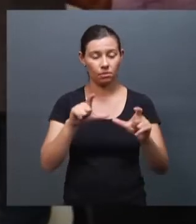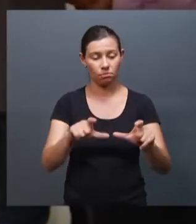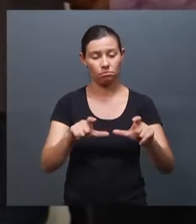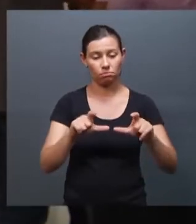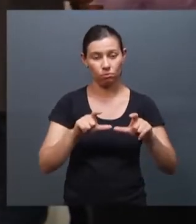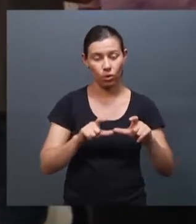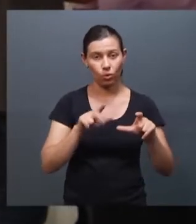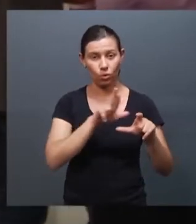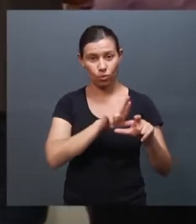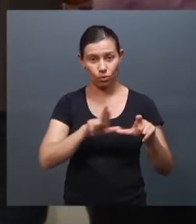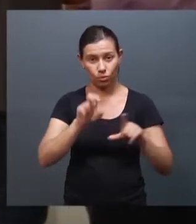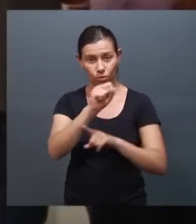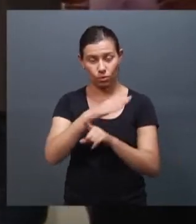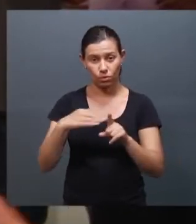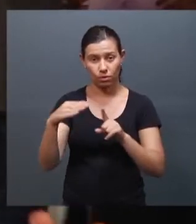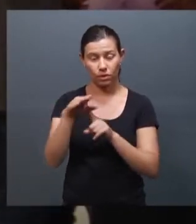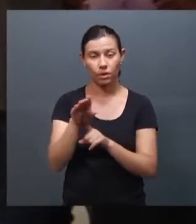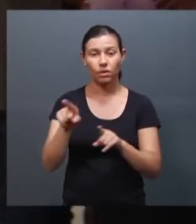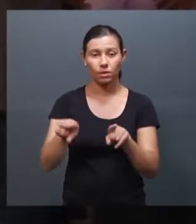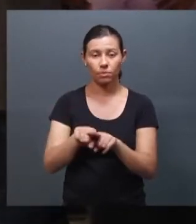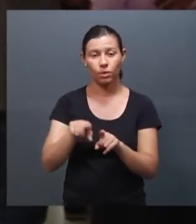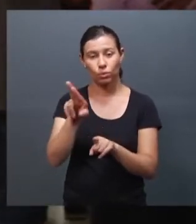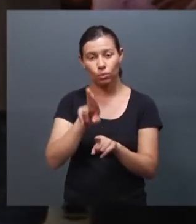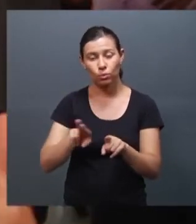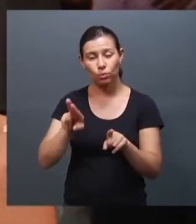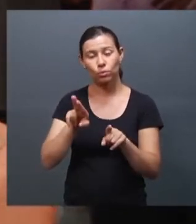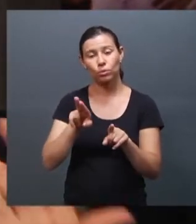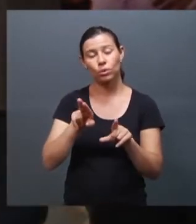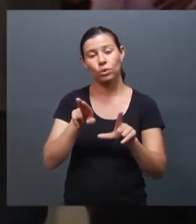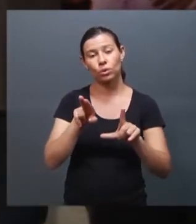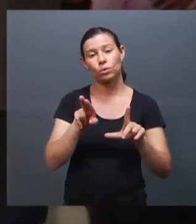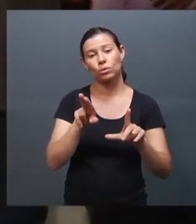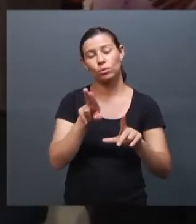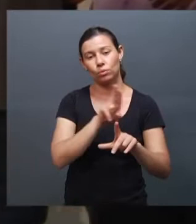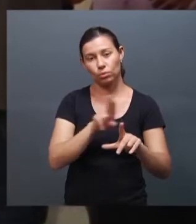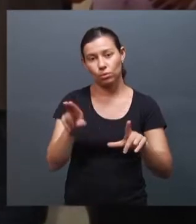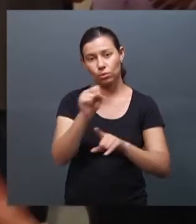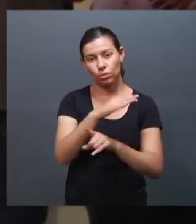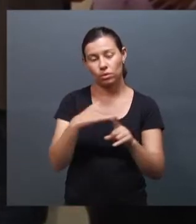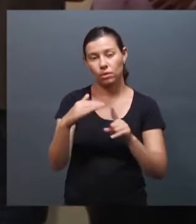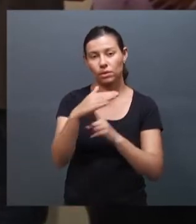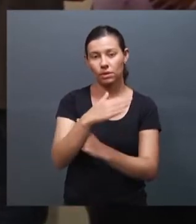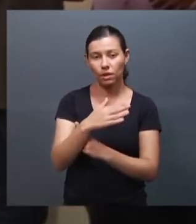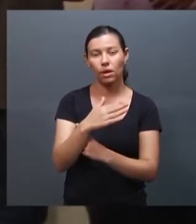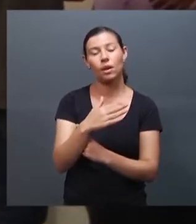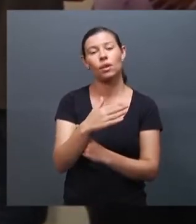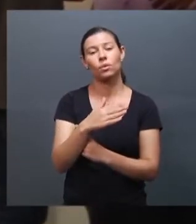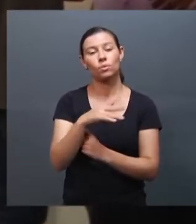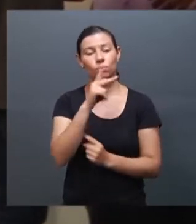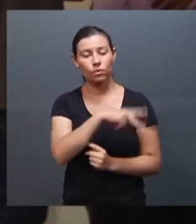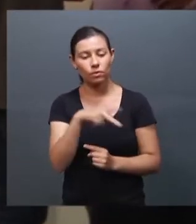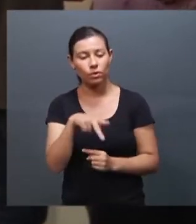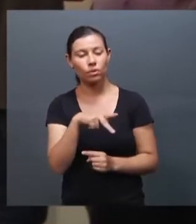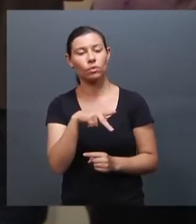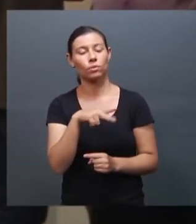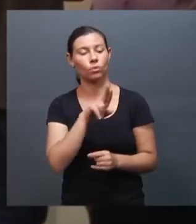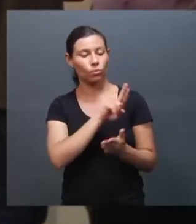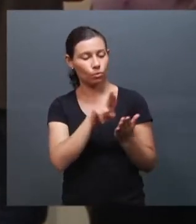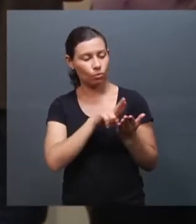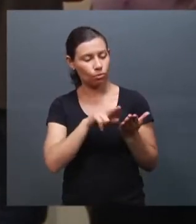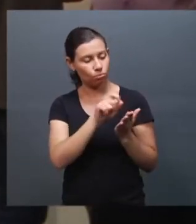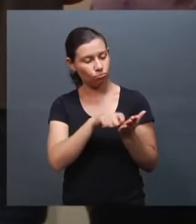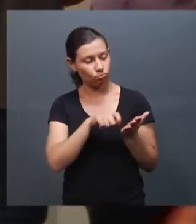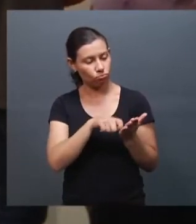nome social e o uso do nome social nas chamadas, usar em provas. Então, o nosso nome, ele constava como o nome